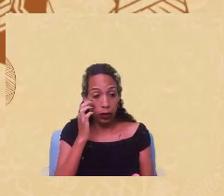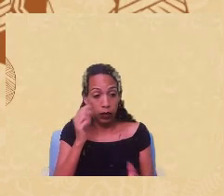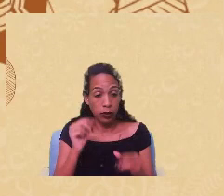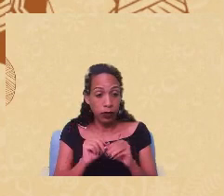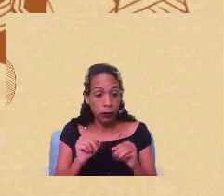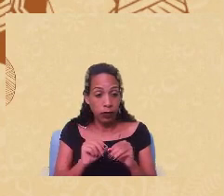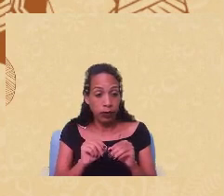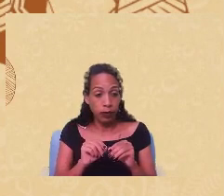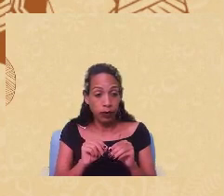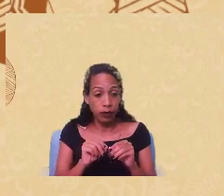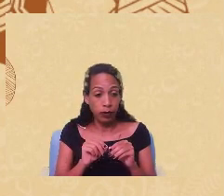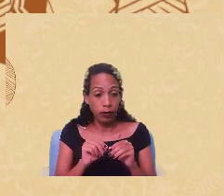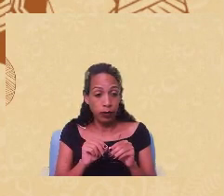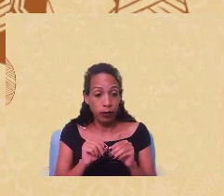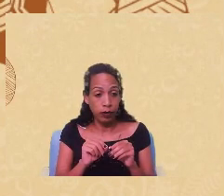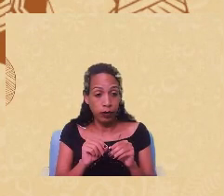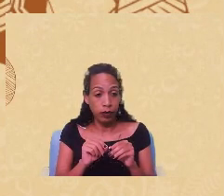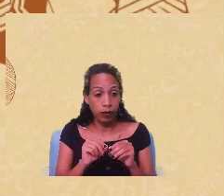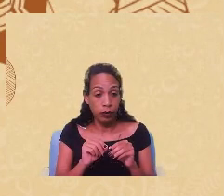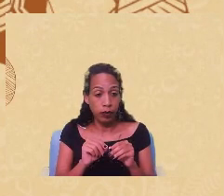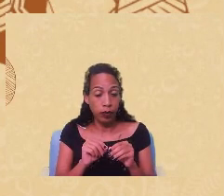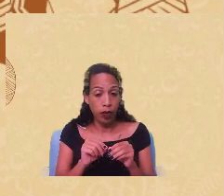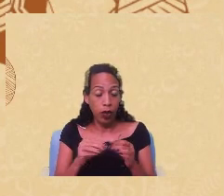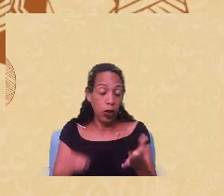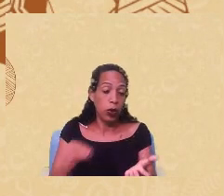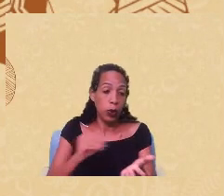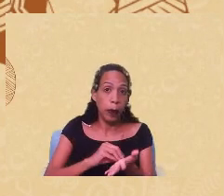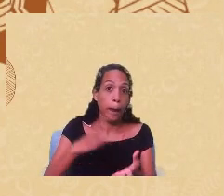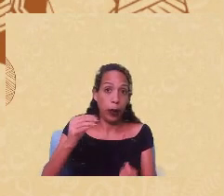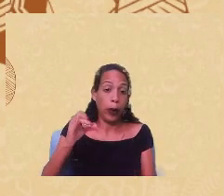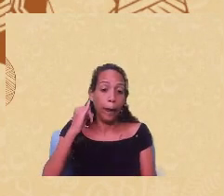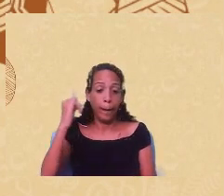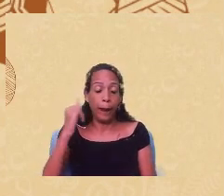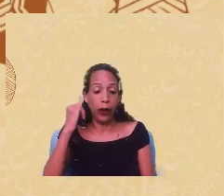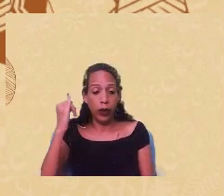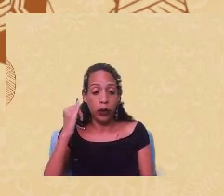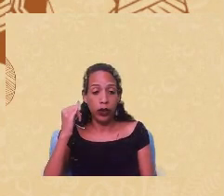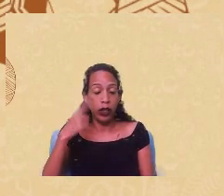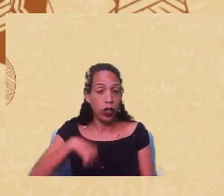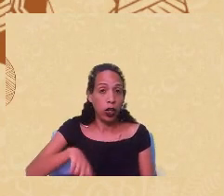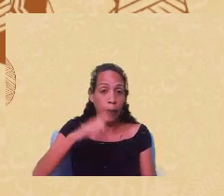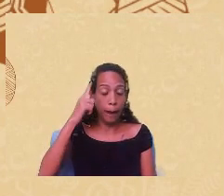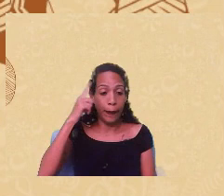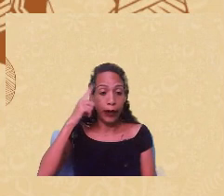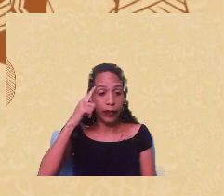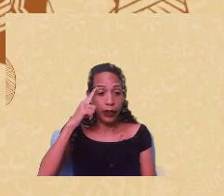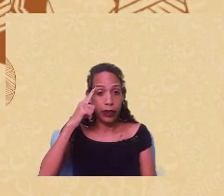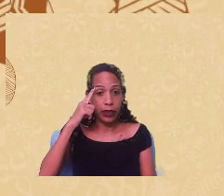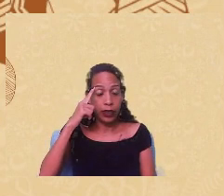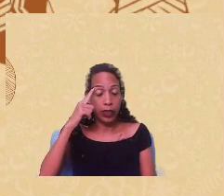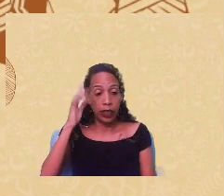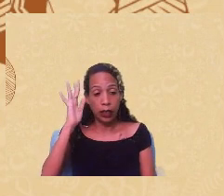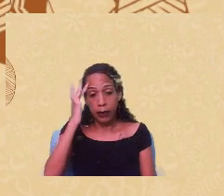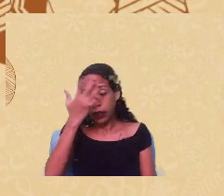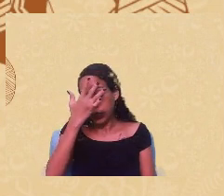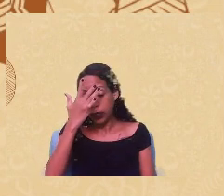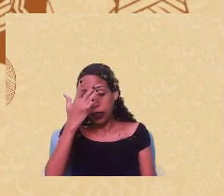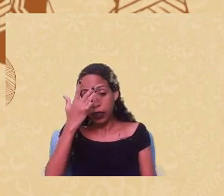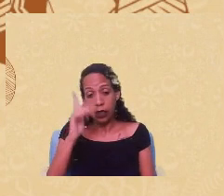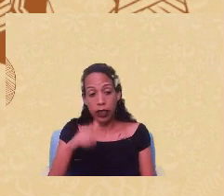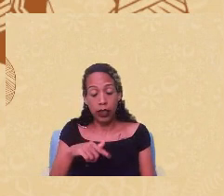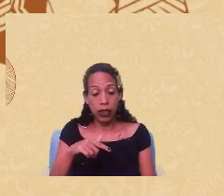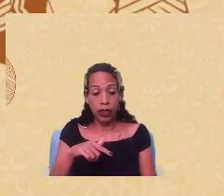guinada uma contribuição importantíssima para a gente pensar numa psicanálise numa psicologia brasileira